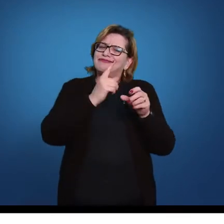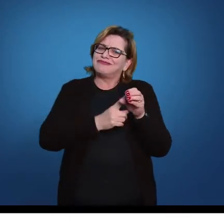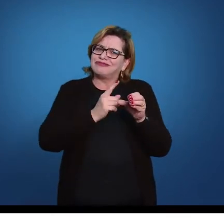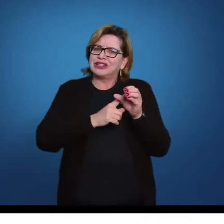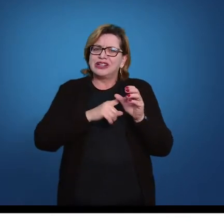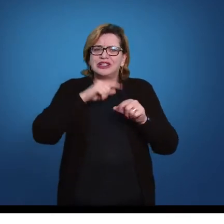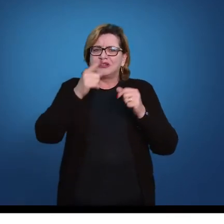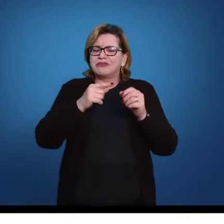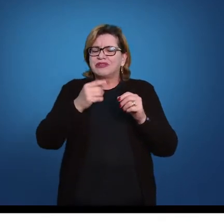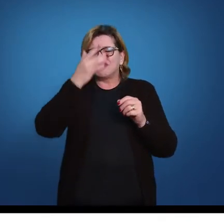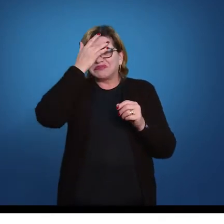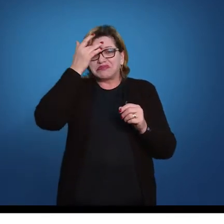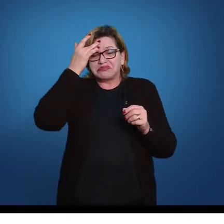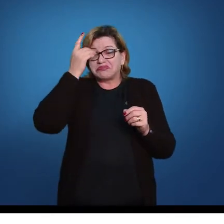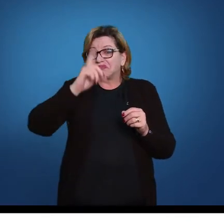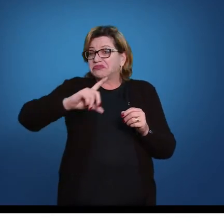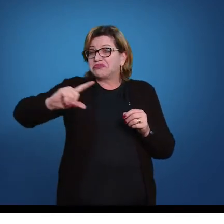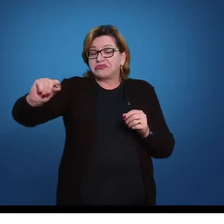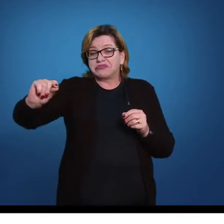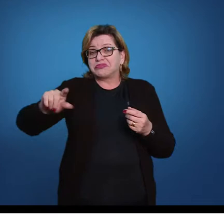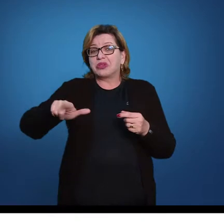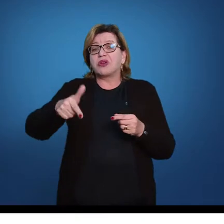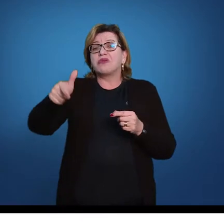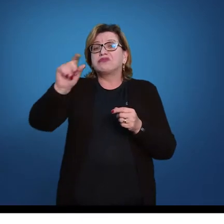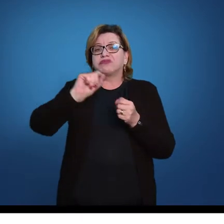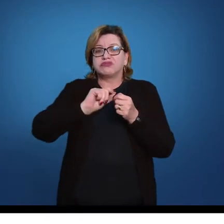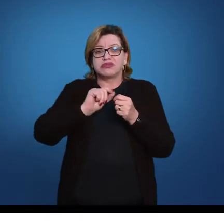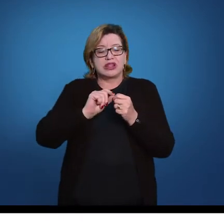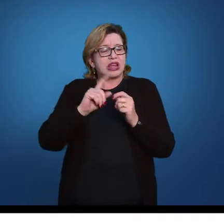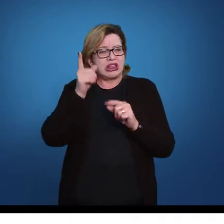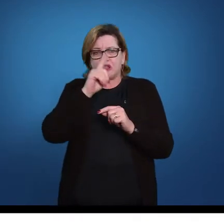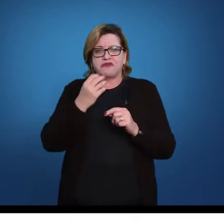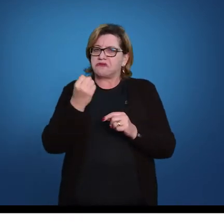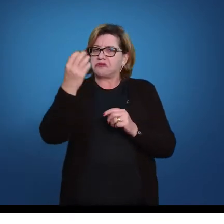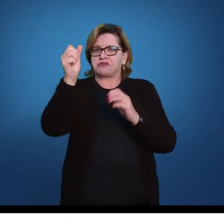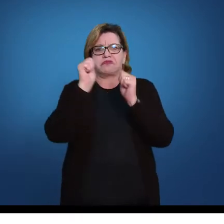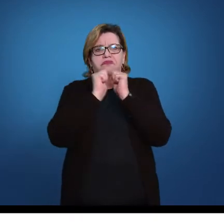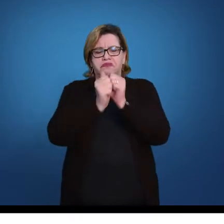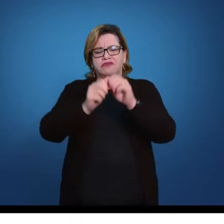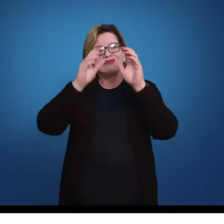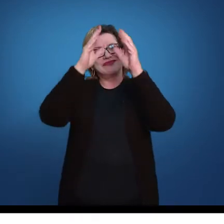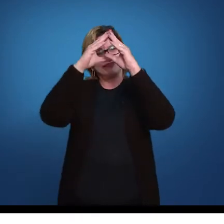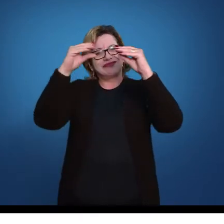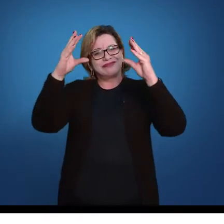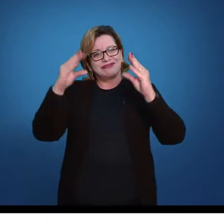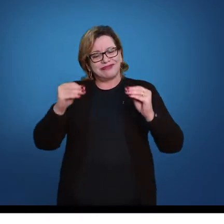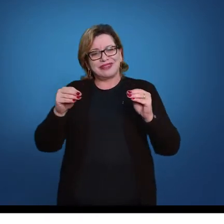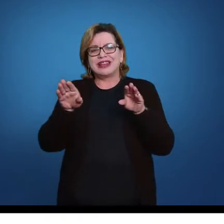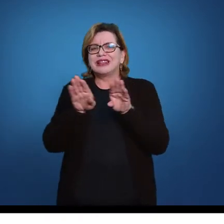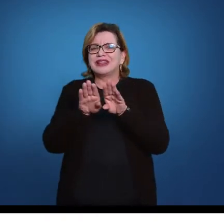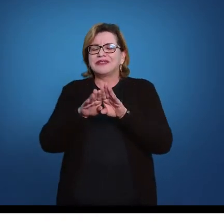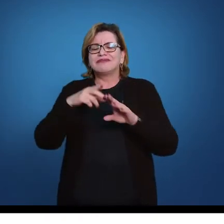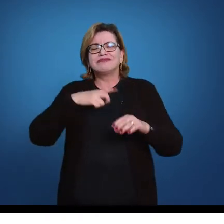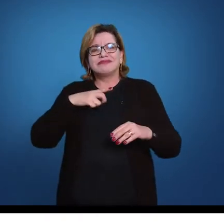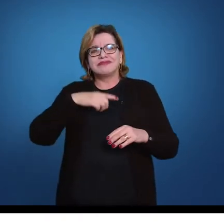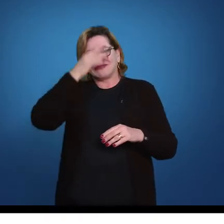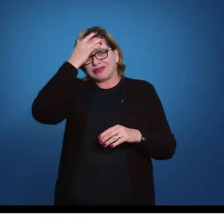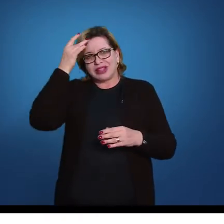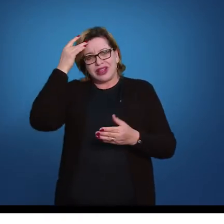cidade, e depois iam fazer outra coisa. Não acompanhavam o circo. E havia também os contratados,